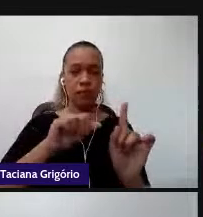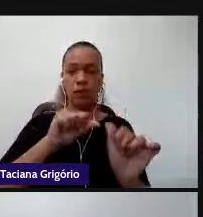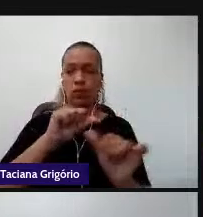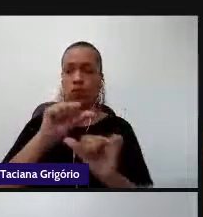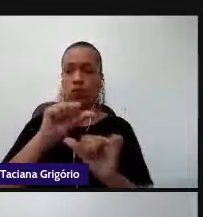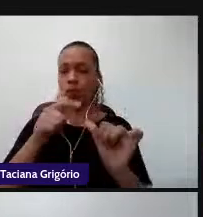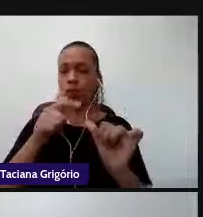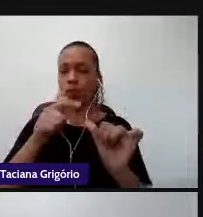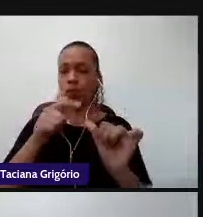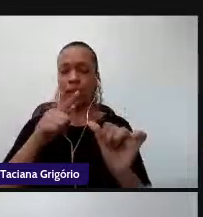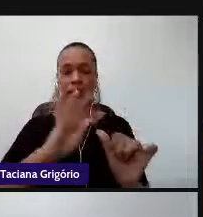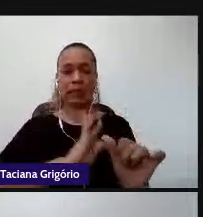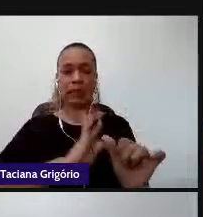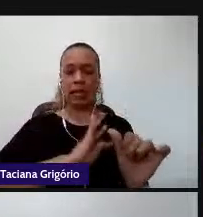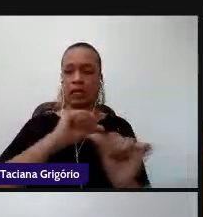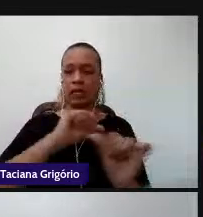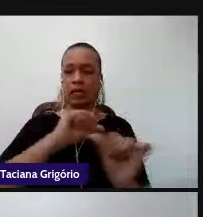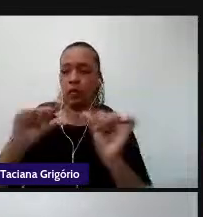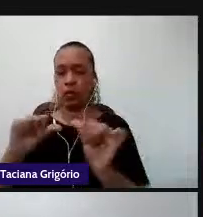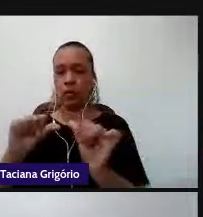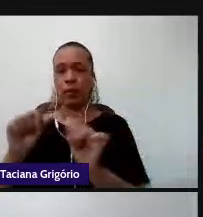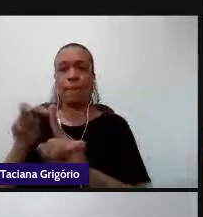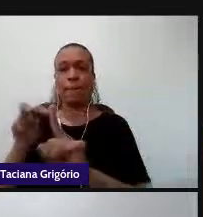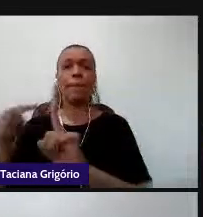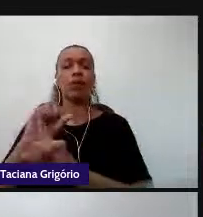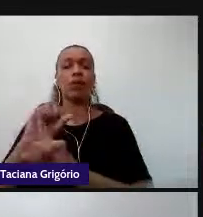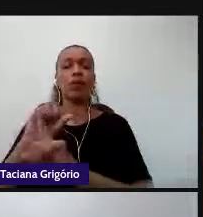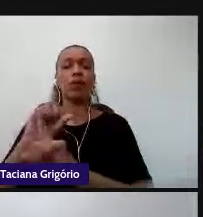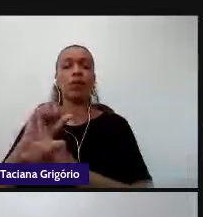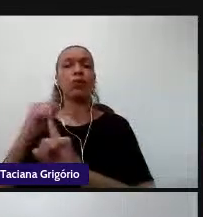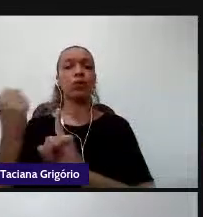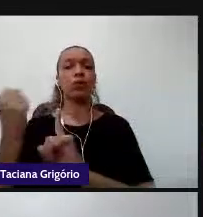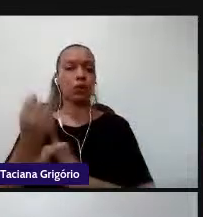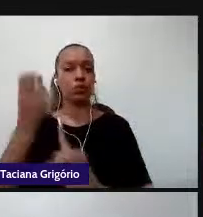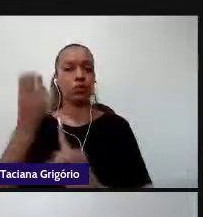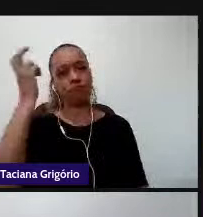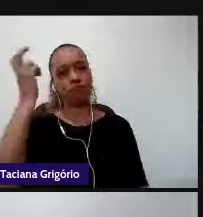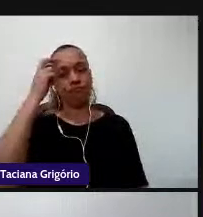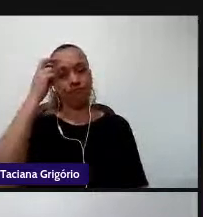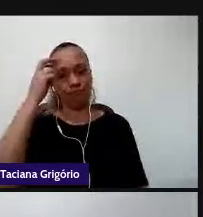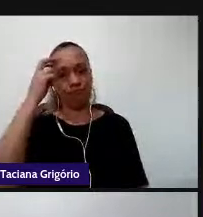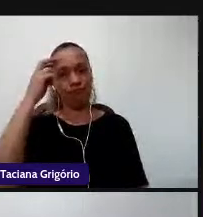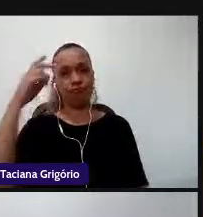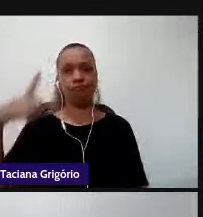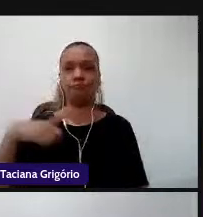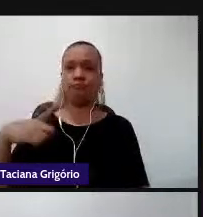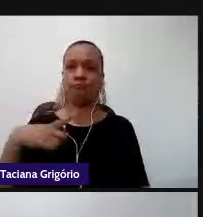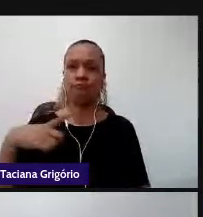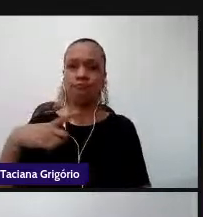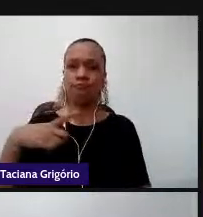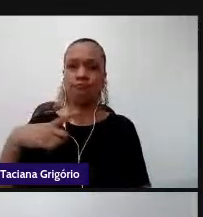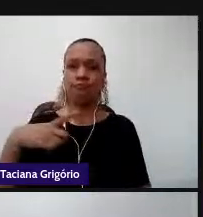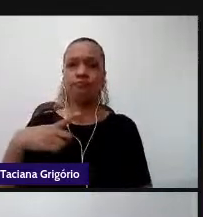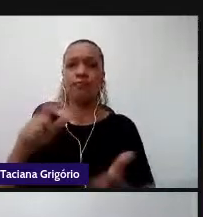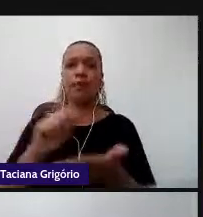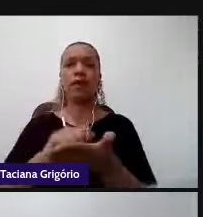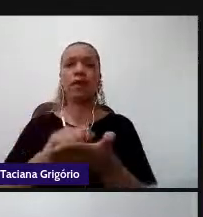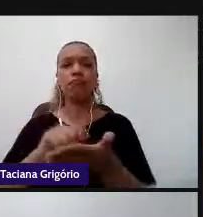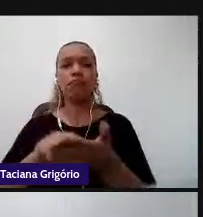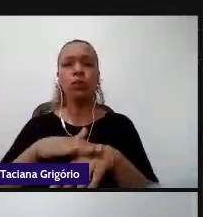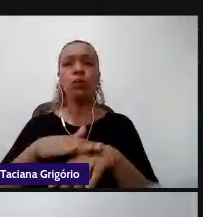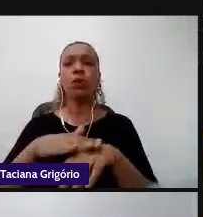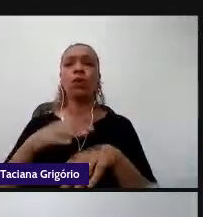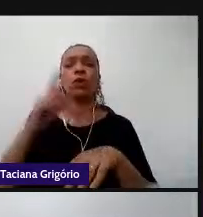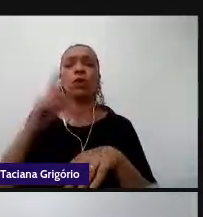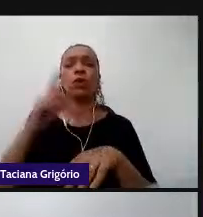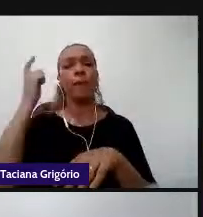E aí, Angela Klaima, ela vem nos trazendo essa indicação de que o letramento é um conjunto de práticas sociais que usam